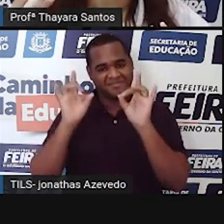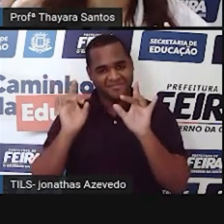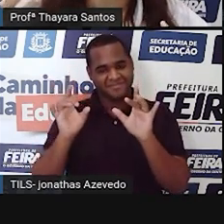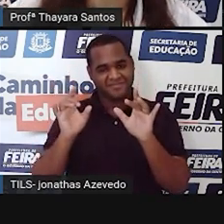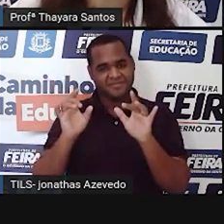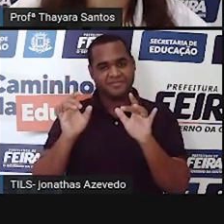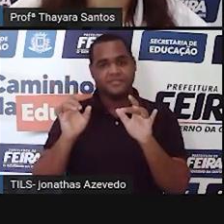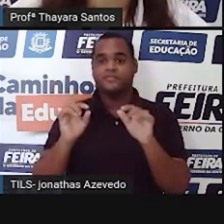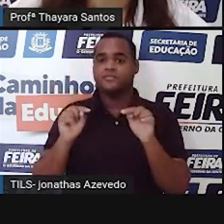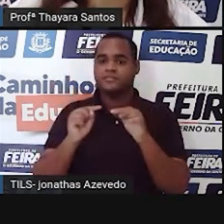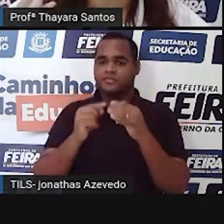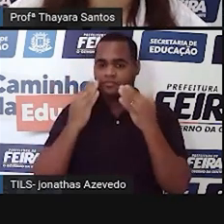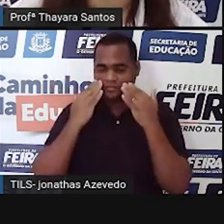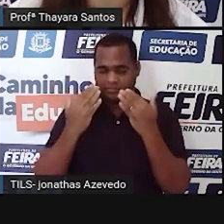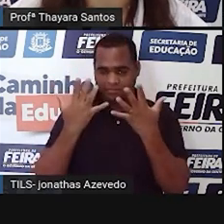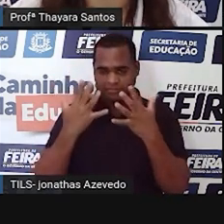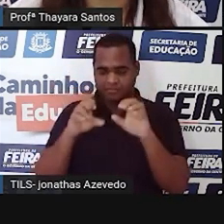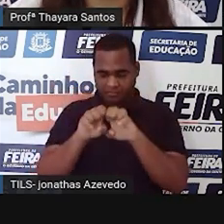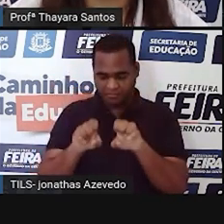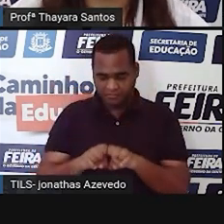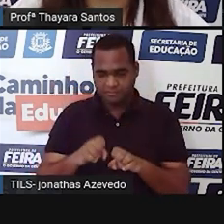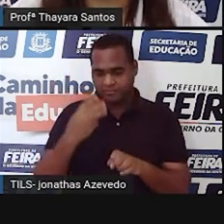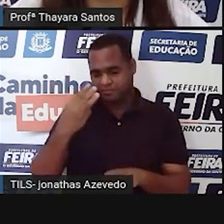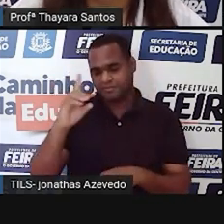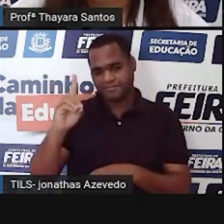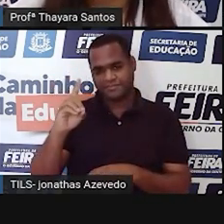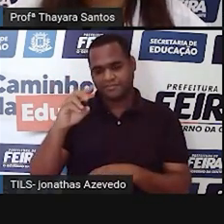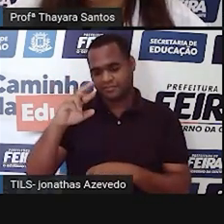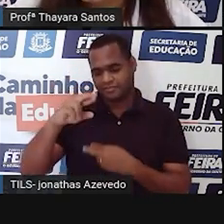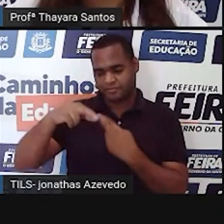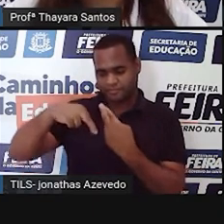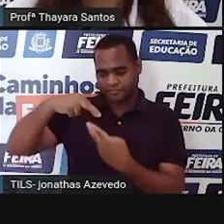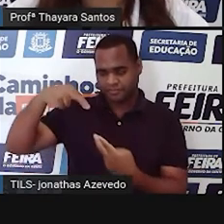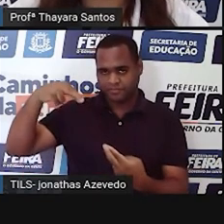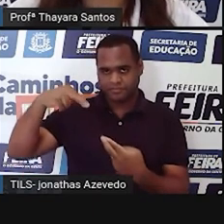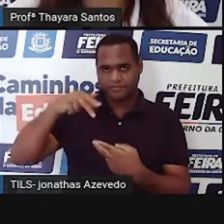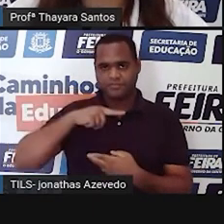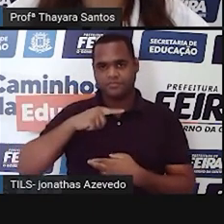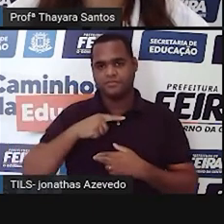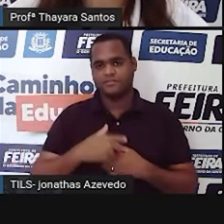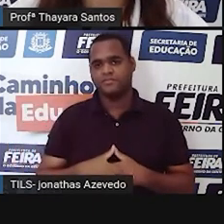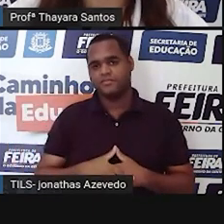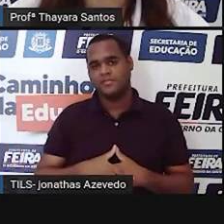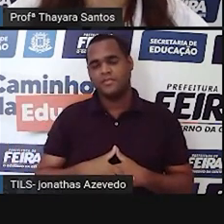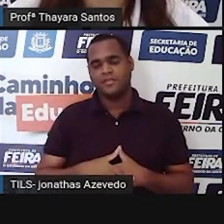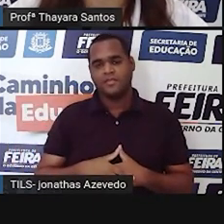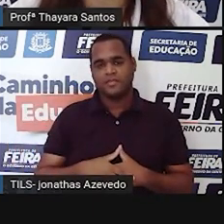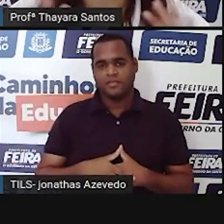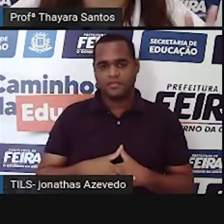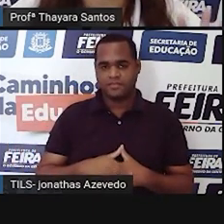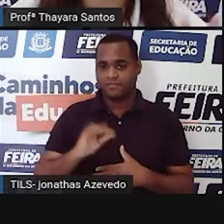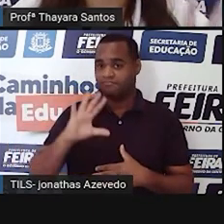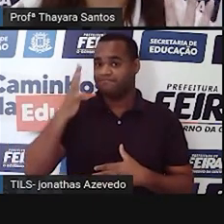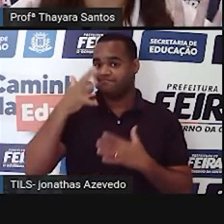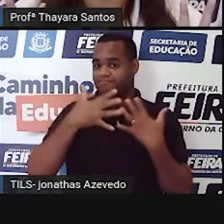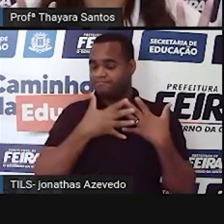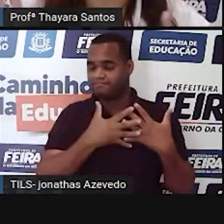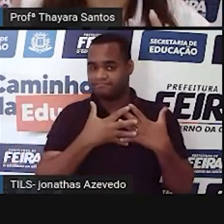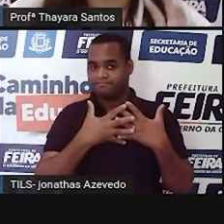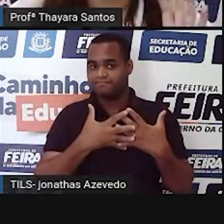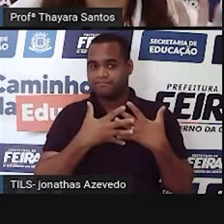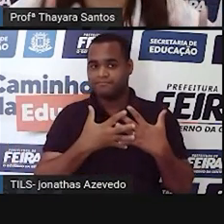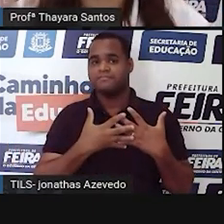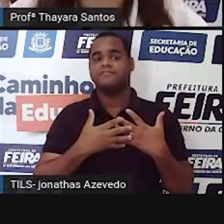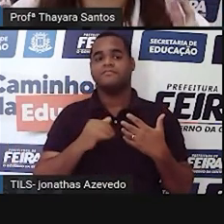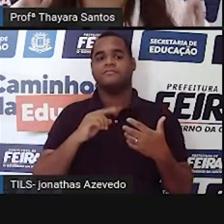apresentação dessa estrutura tridimensional do DNA. Só que teve uma treta aí nessa história,